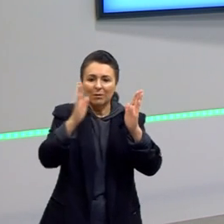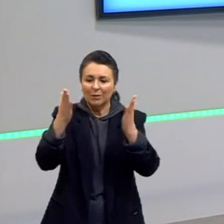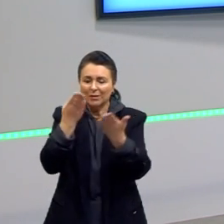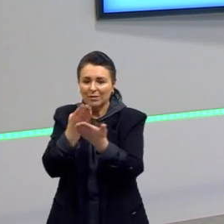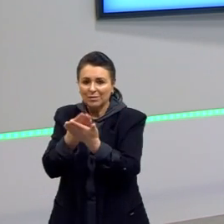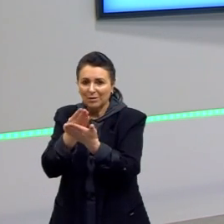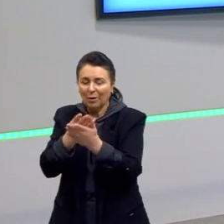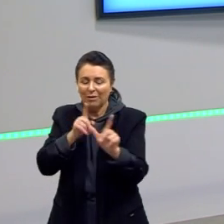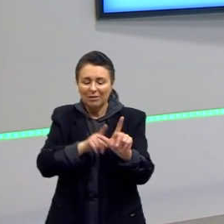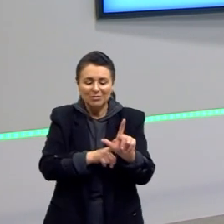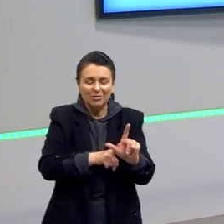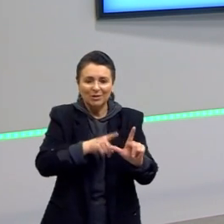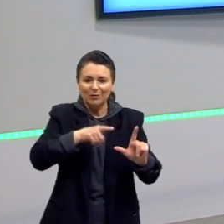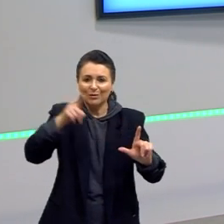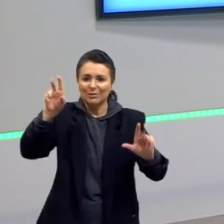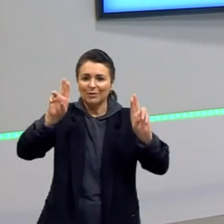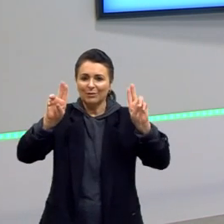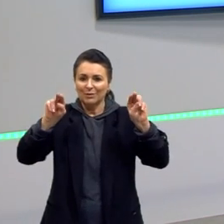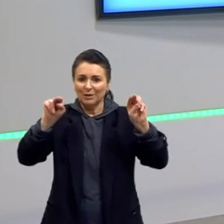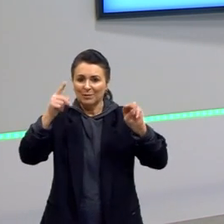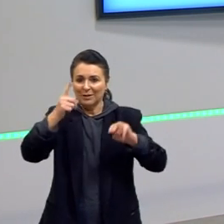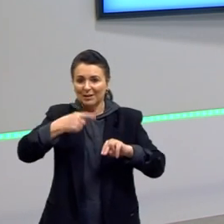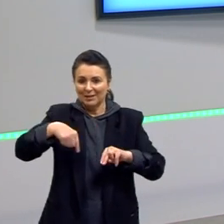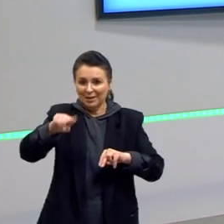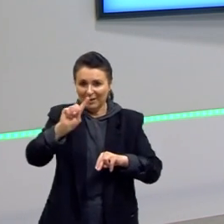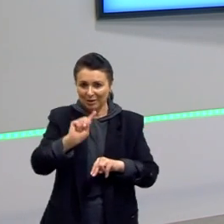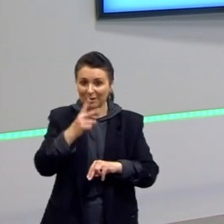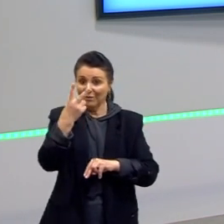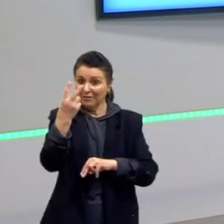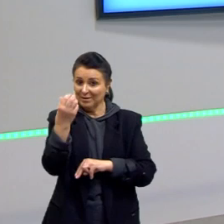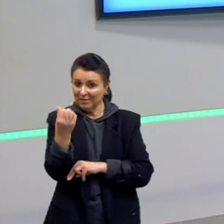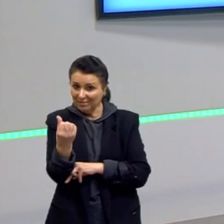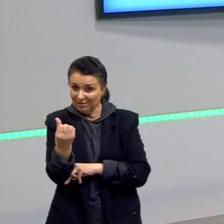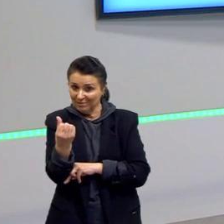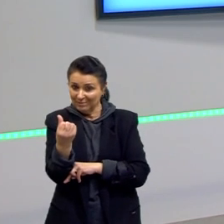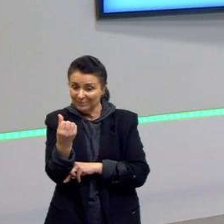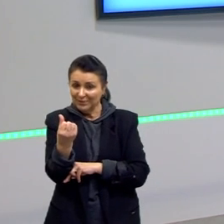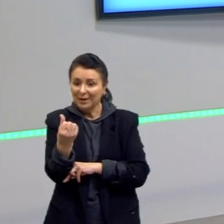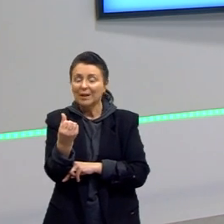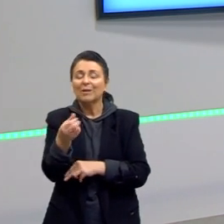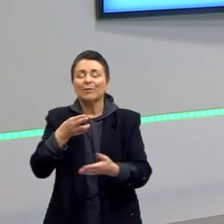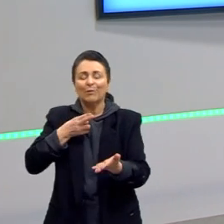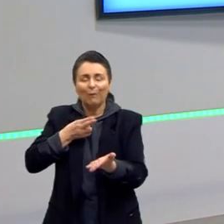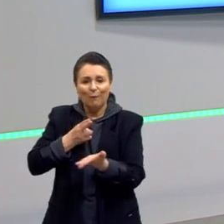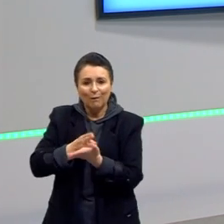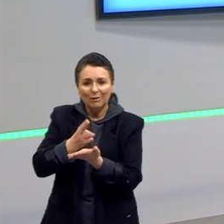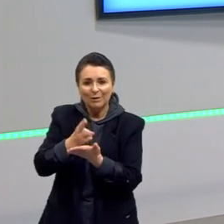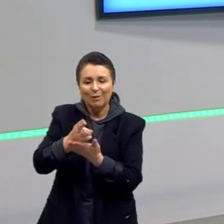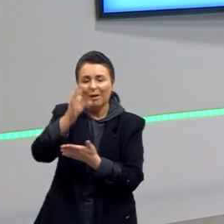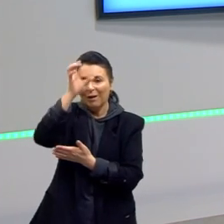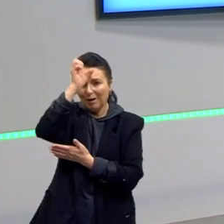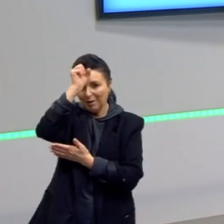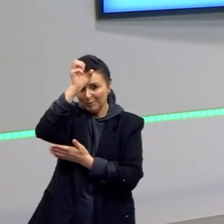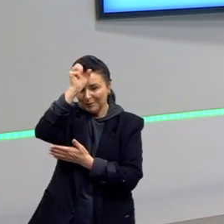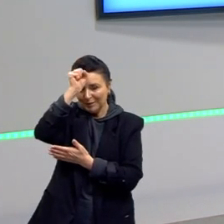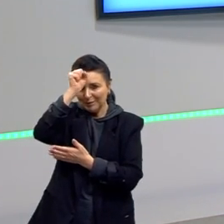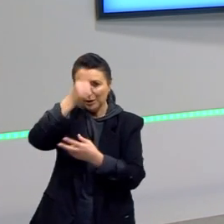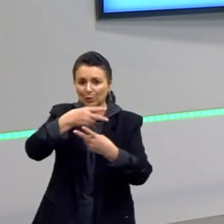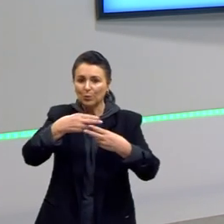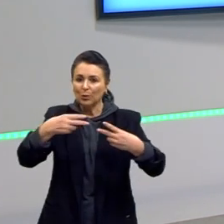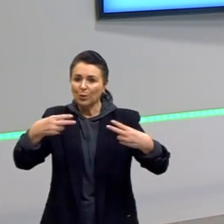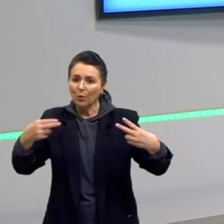sobre evolução. então na aula de número 26, é isso? Vamos ver, então, mais questões